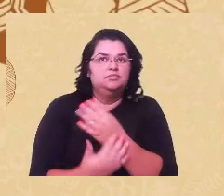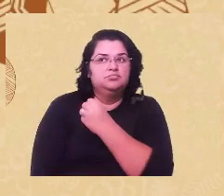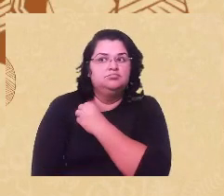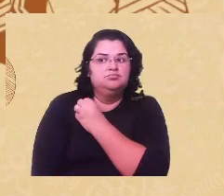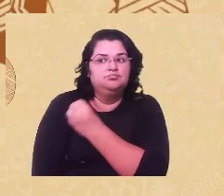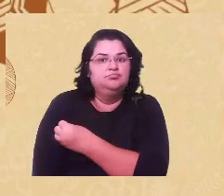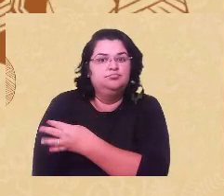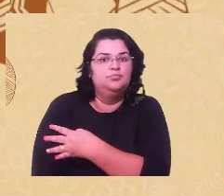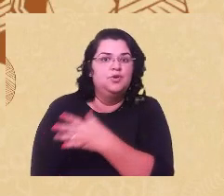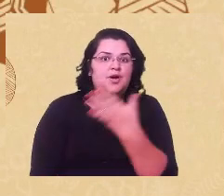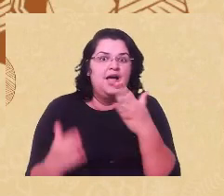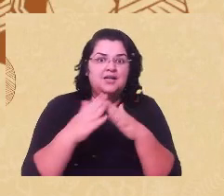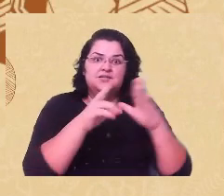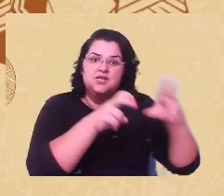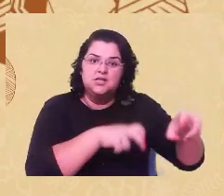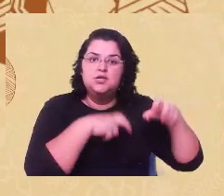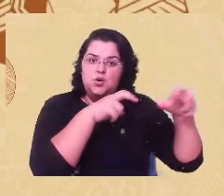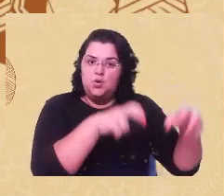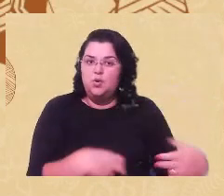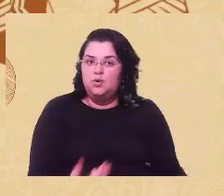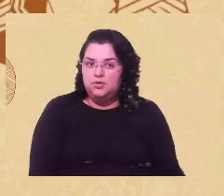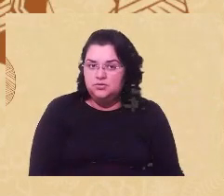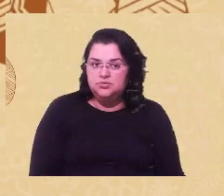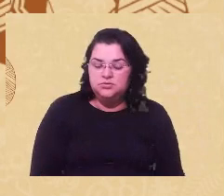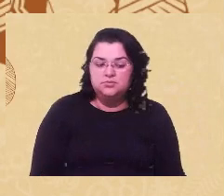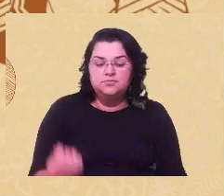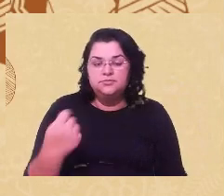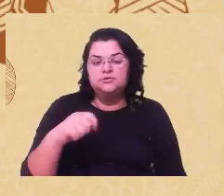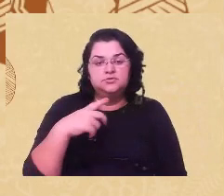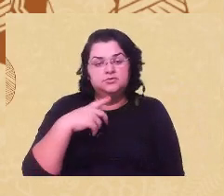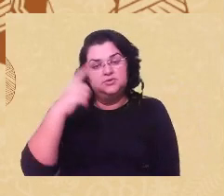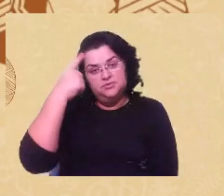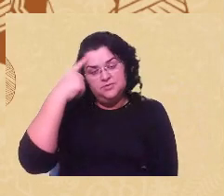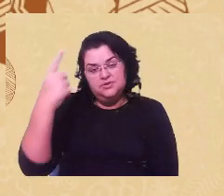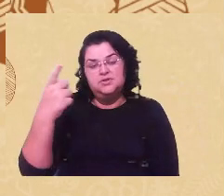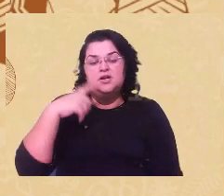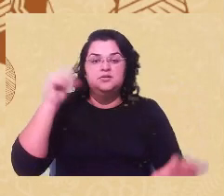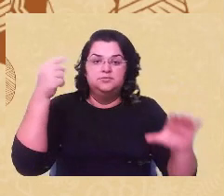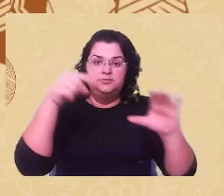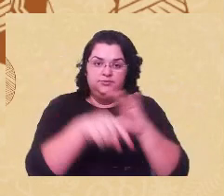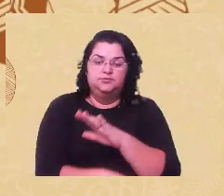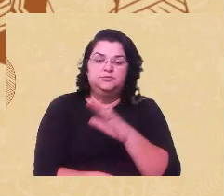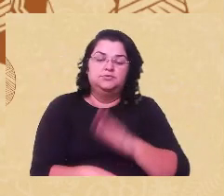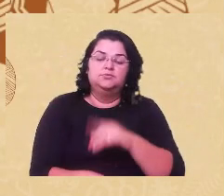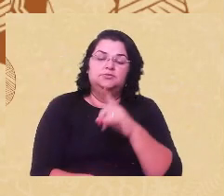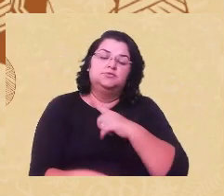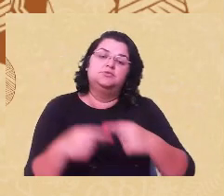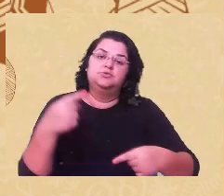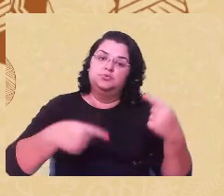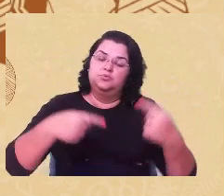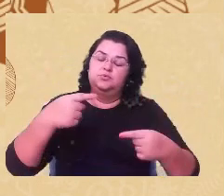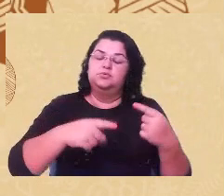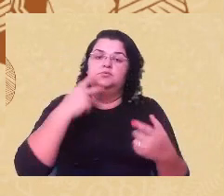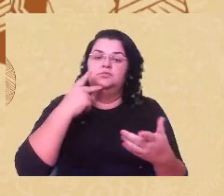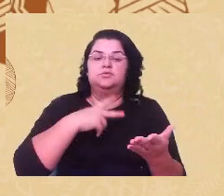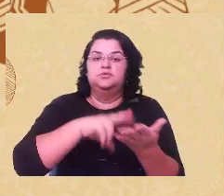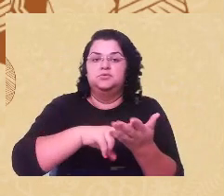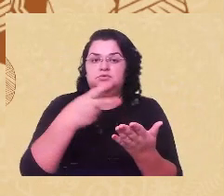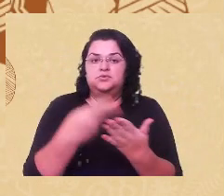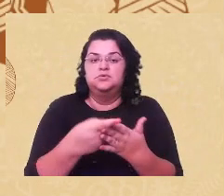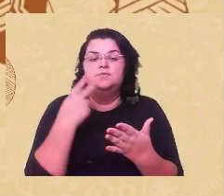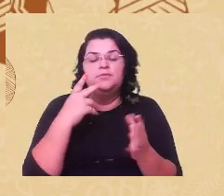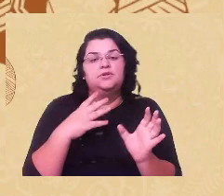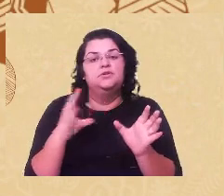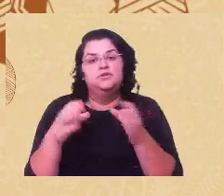zona rural, então a gente precisa pensar e aprofundar, né, mais uma vez a discussão sobre interseccionalidade cabe aí também.